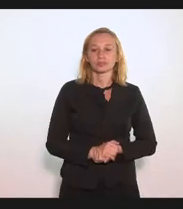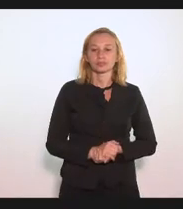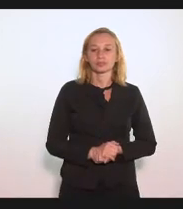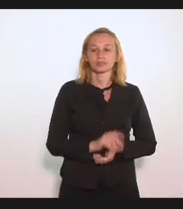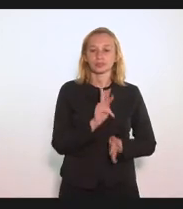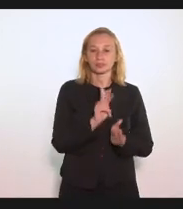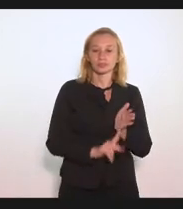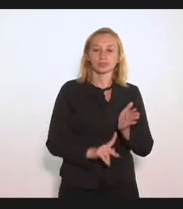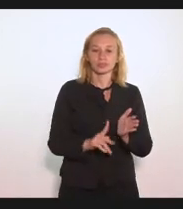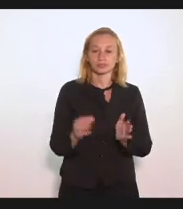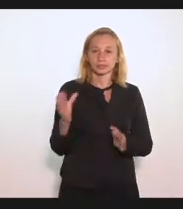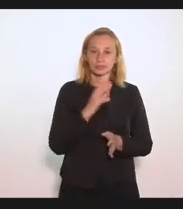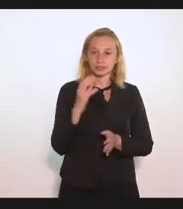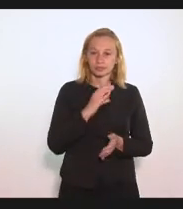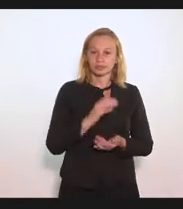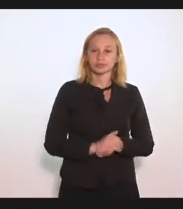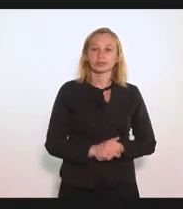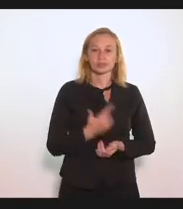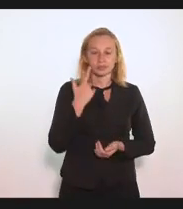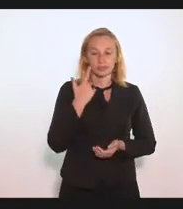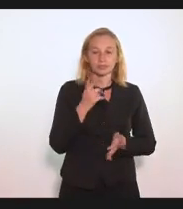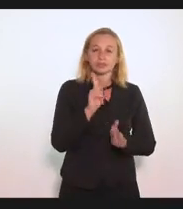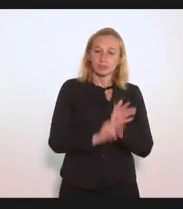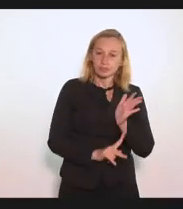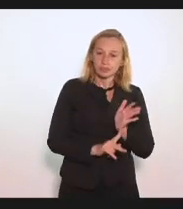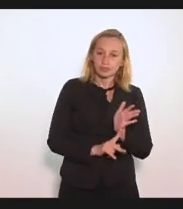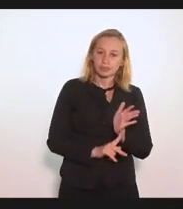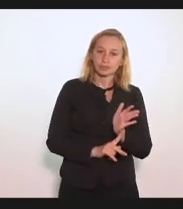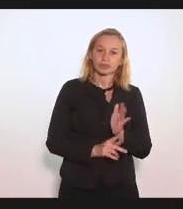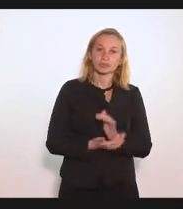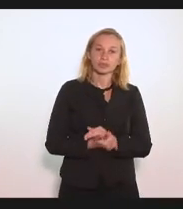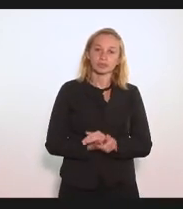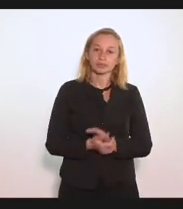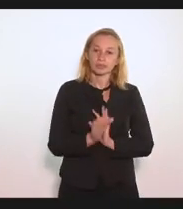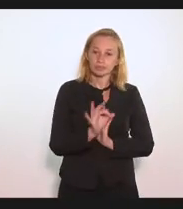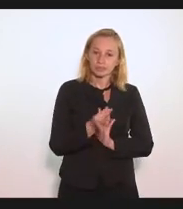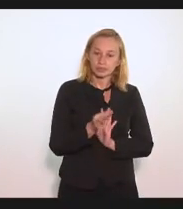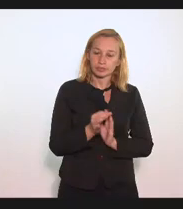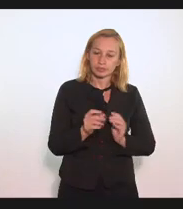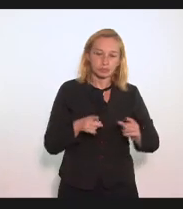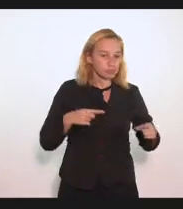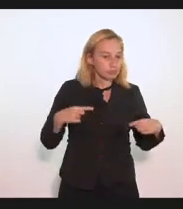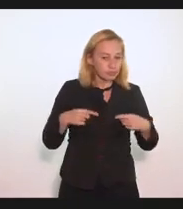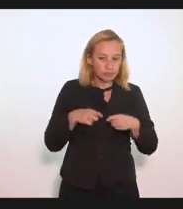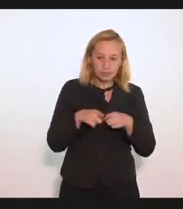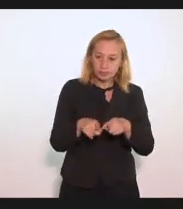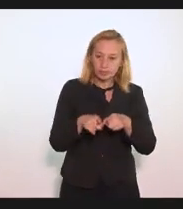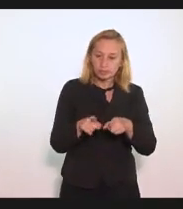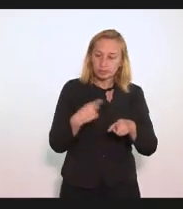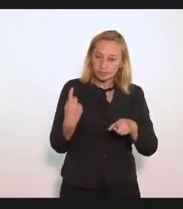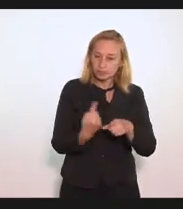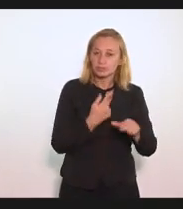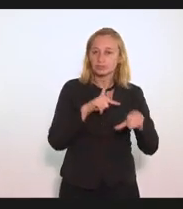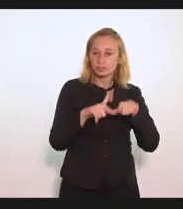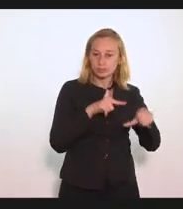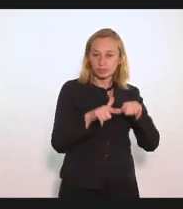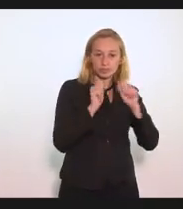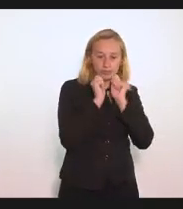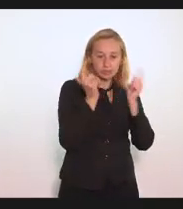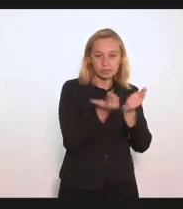projeto em regime de urgência dizer que é um projeto que vem exatamente da direção que a Assembleia está trabalhando ajudar